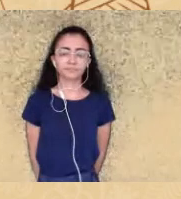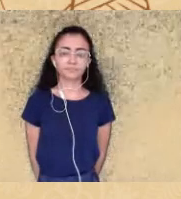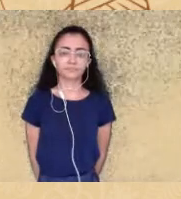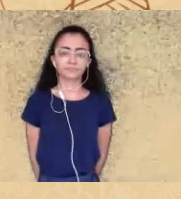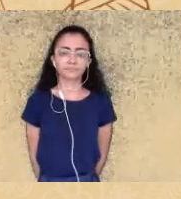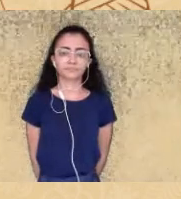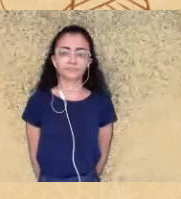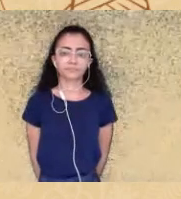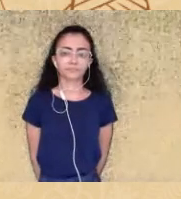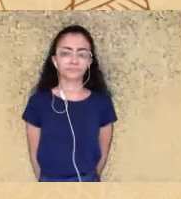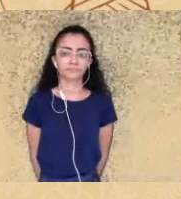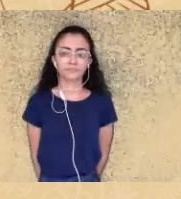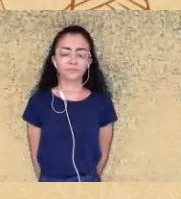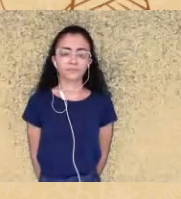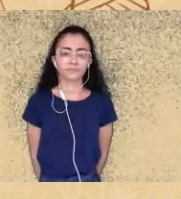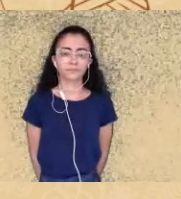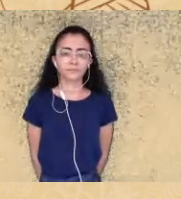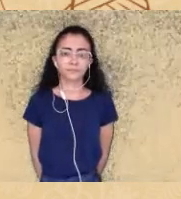orero